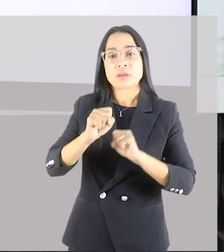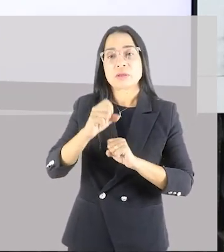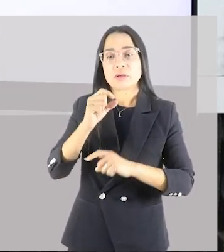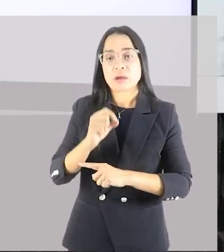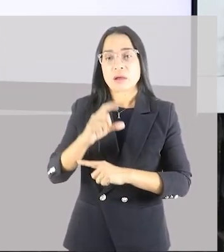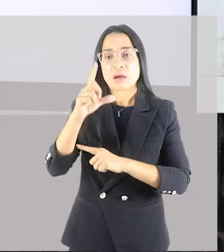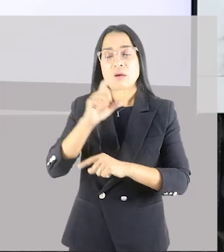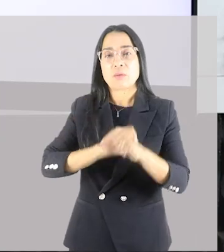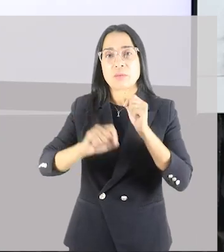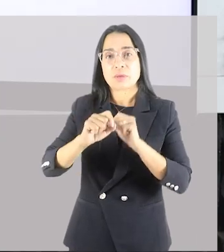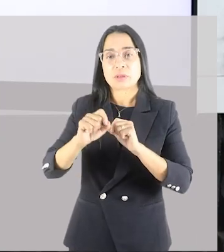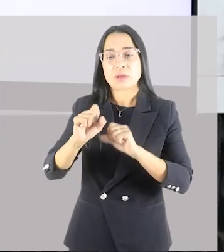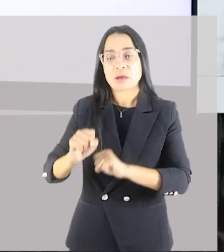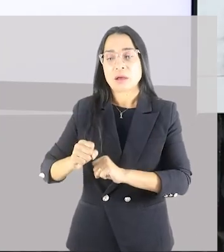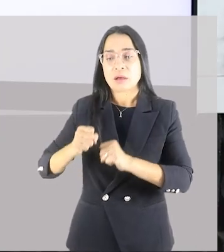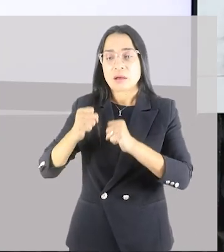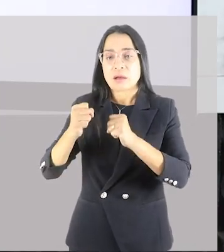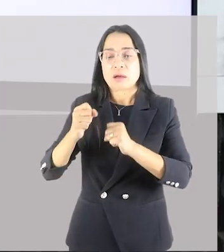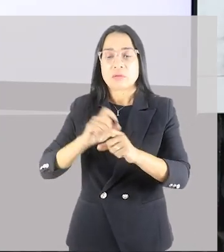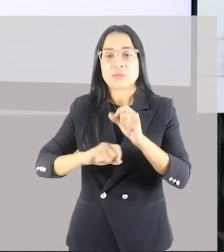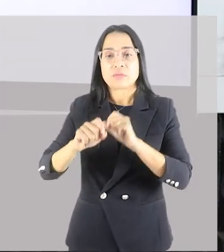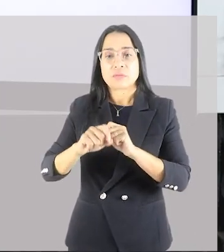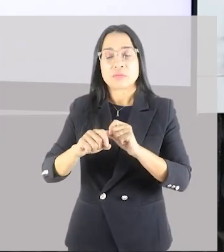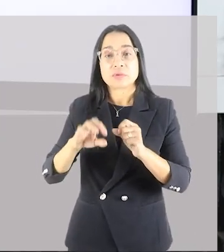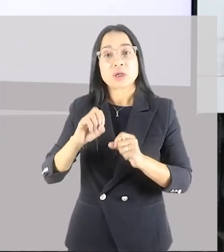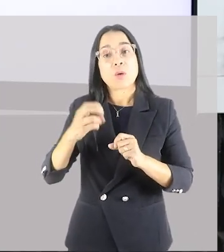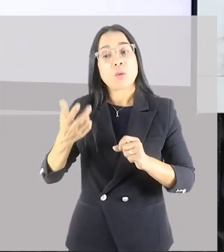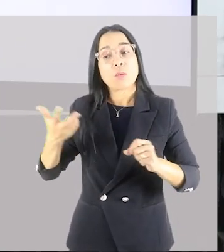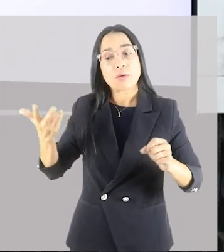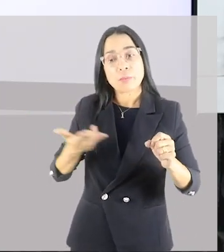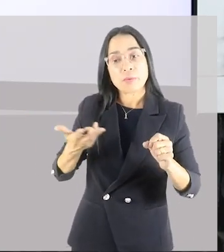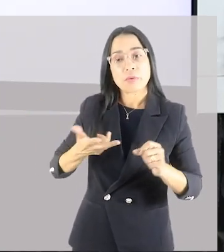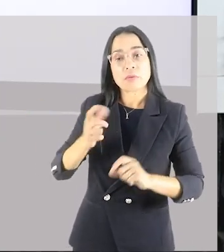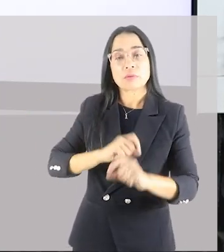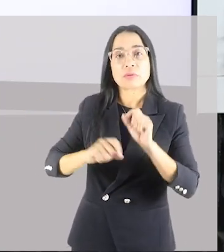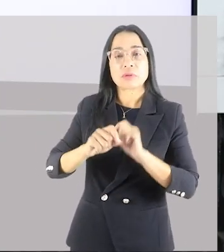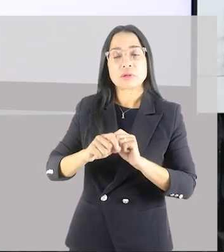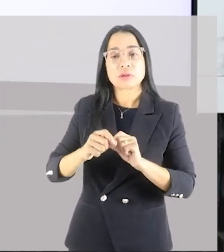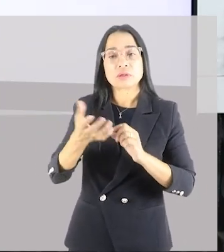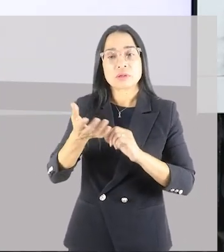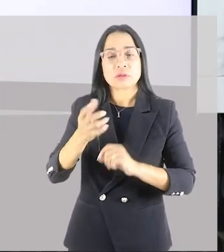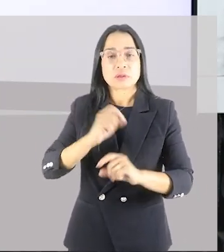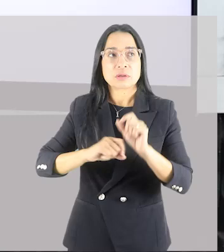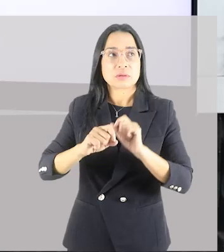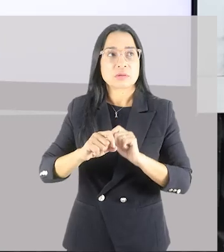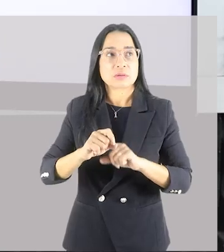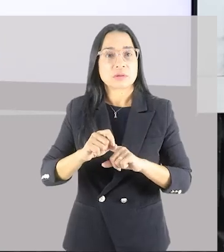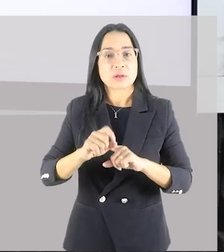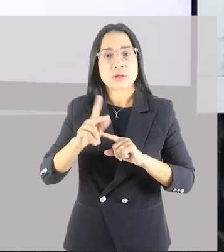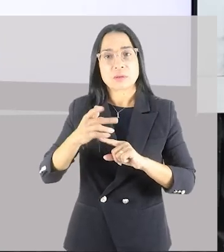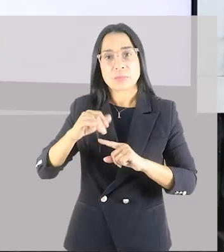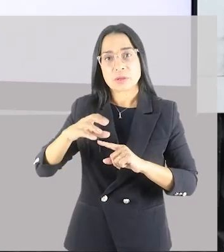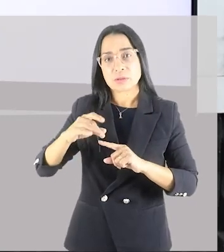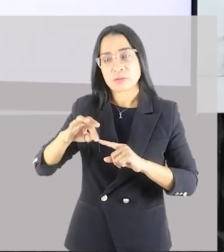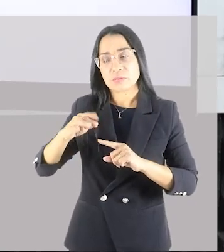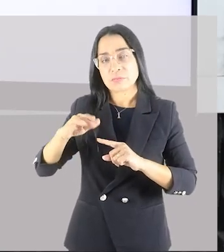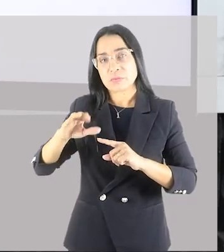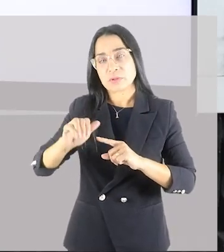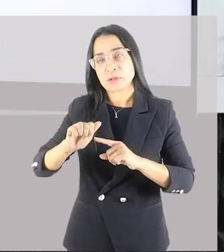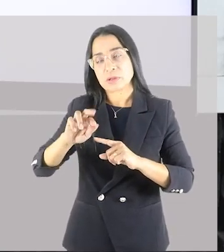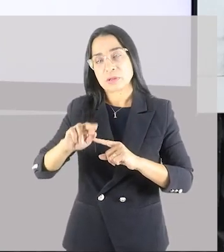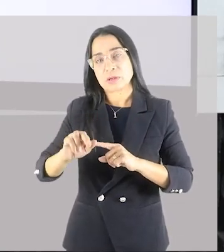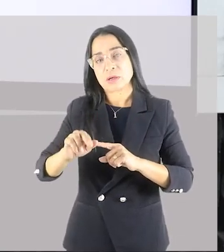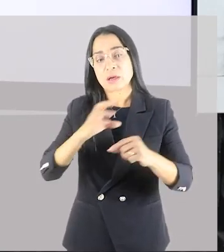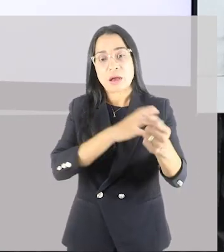caso eu queira aumentar a minha velocidade, caso eu queira hipertrofiar, aumentar a minha